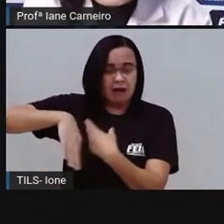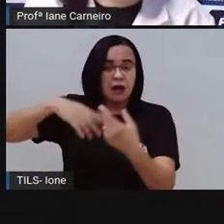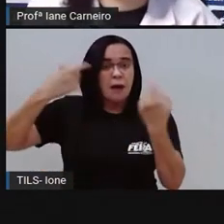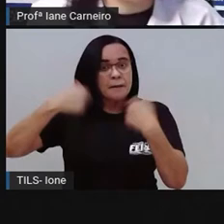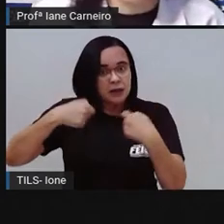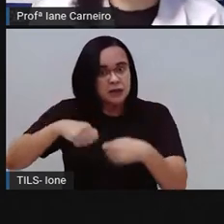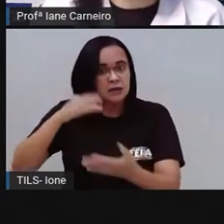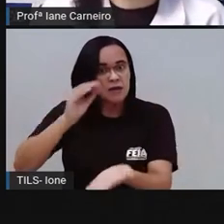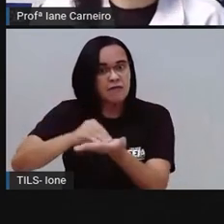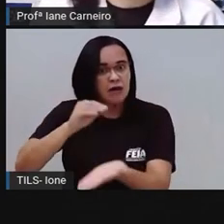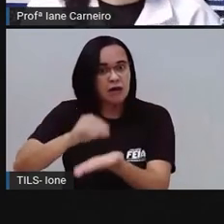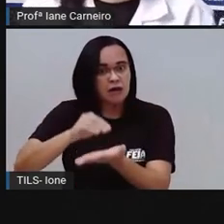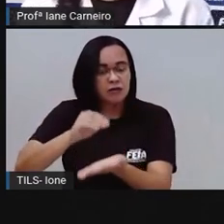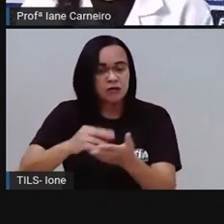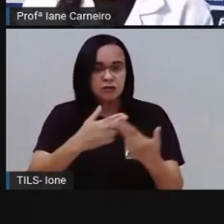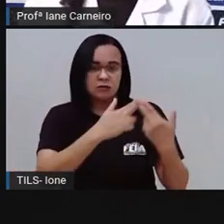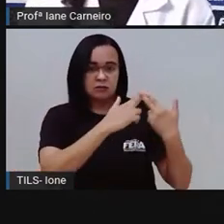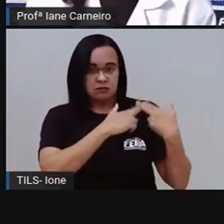responsabilidade, beleza?